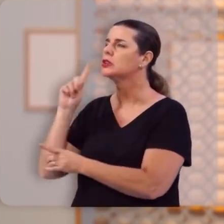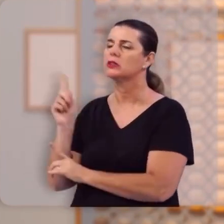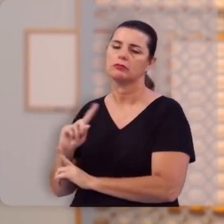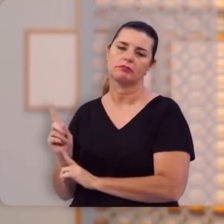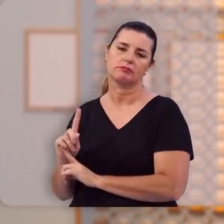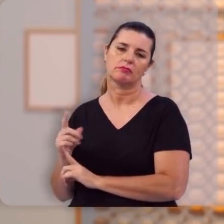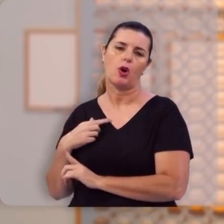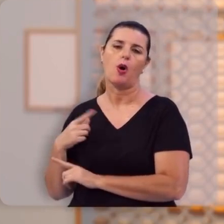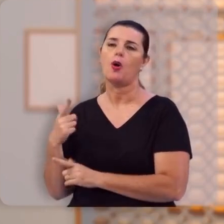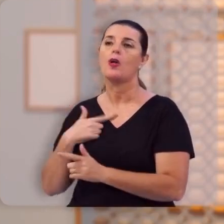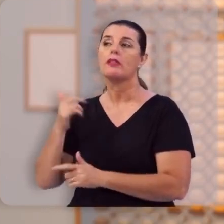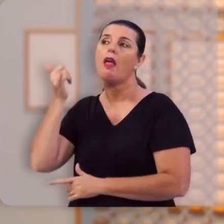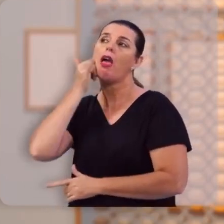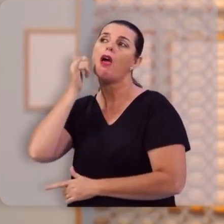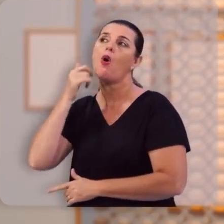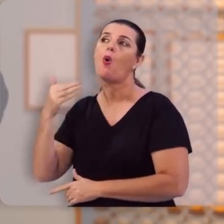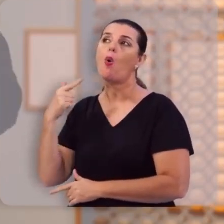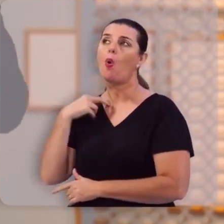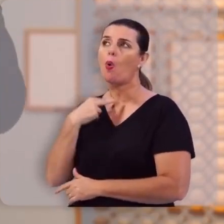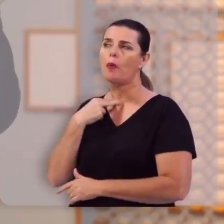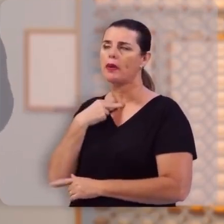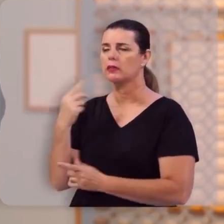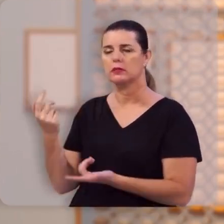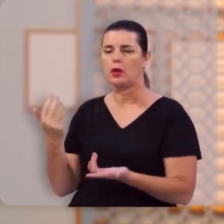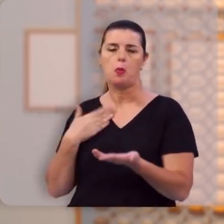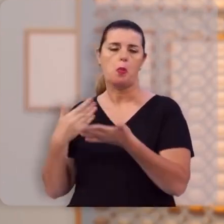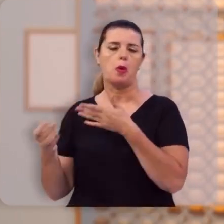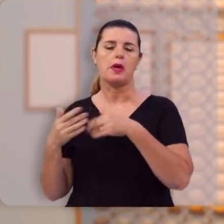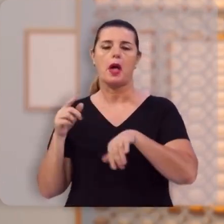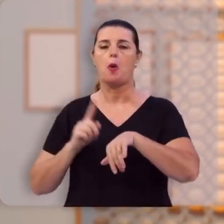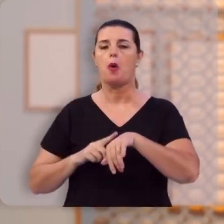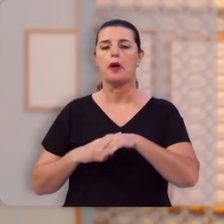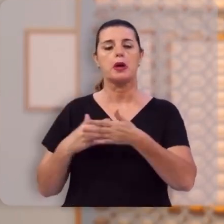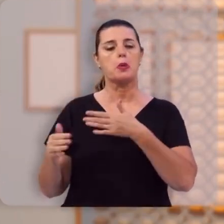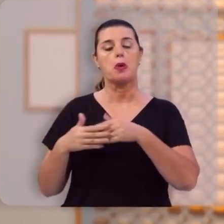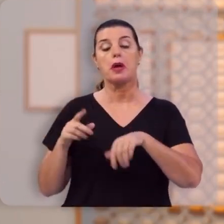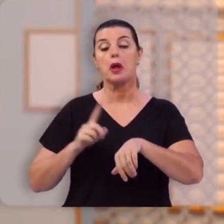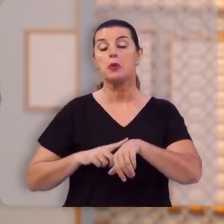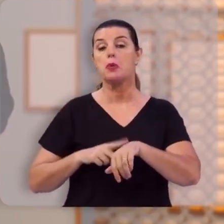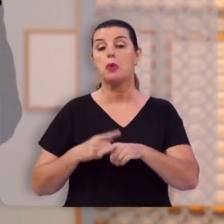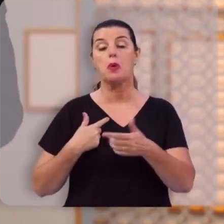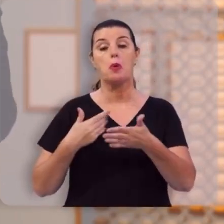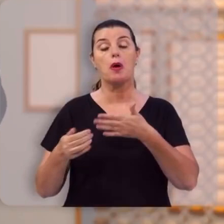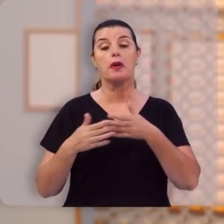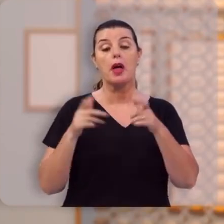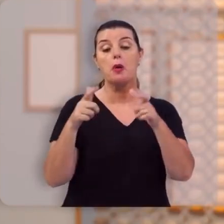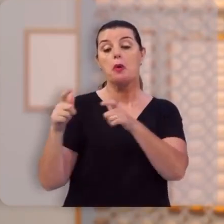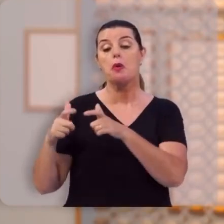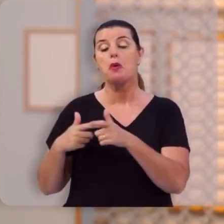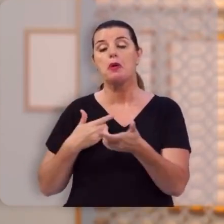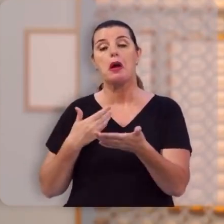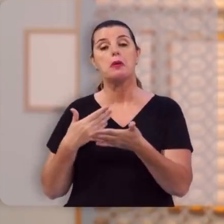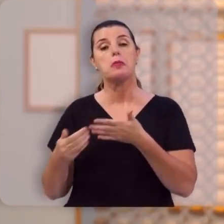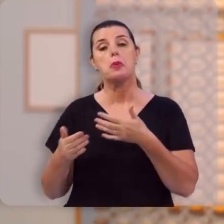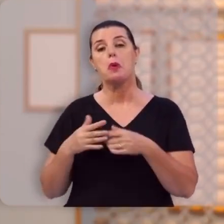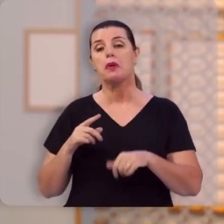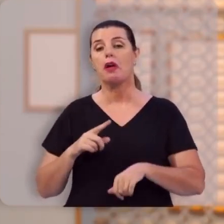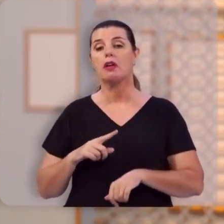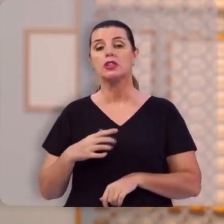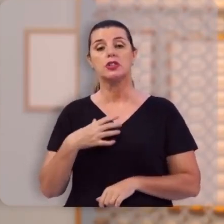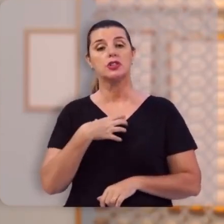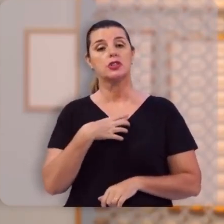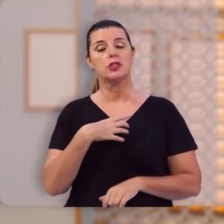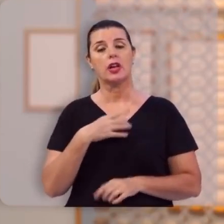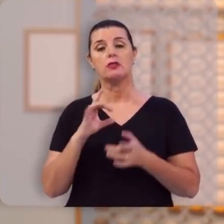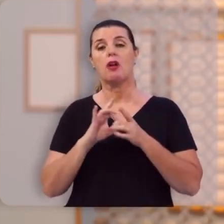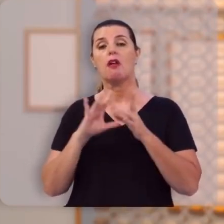linha ocupada, a qualquer hora, em qualquer lugar, sob qualquer circunstância, você tem livre acesso